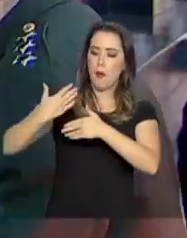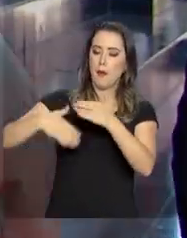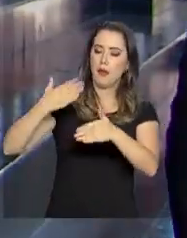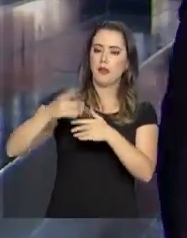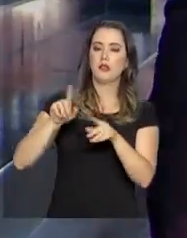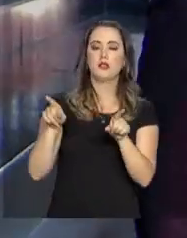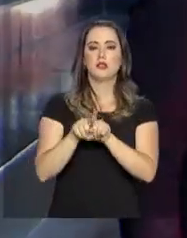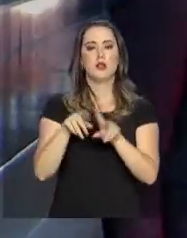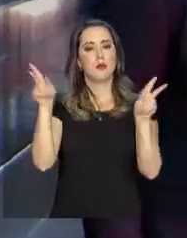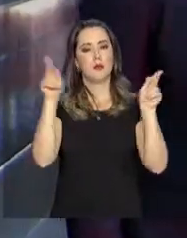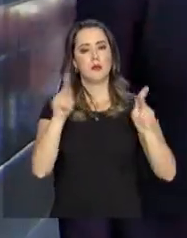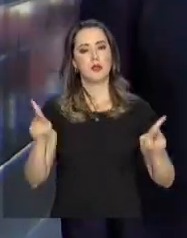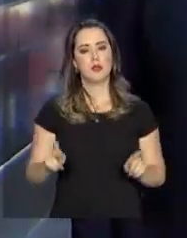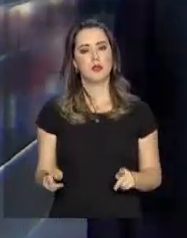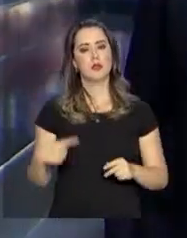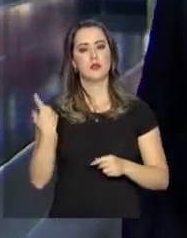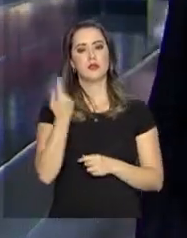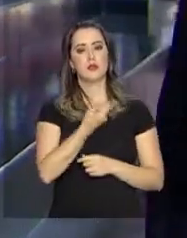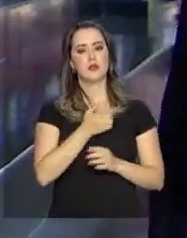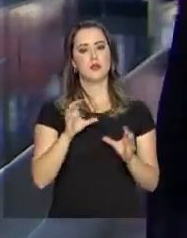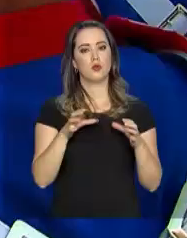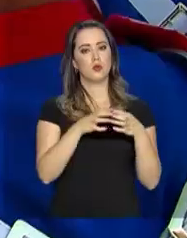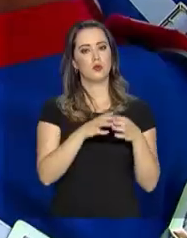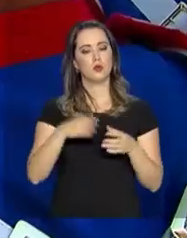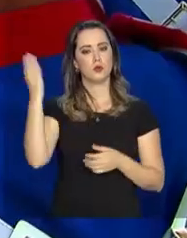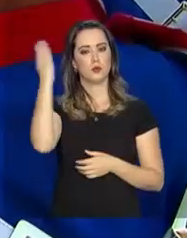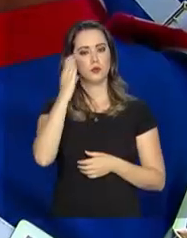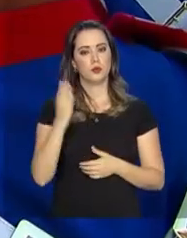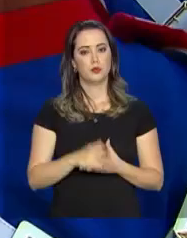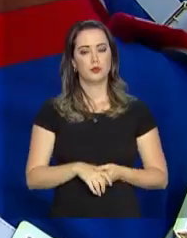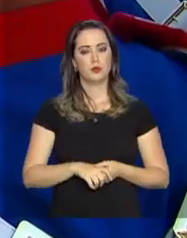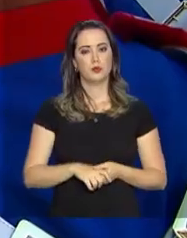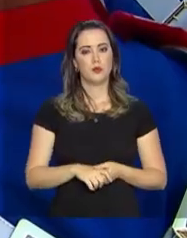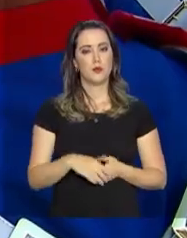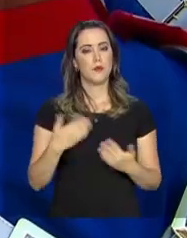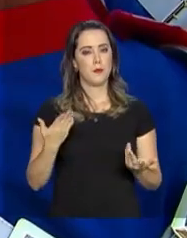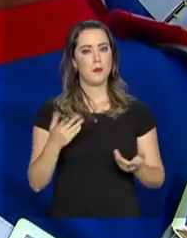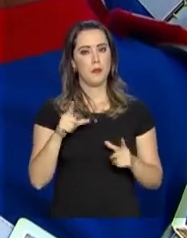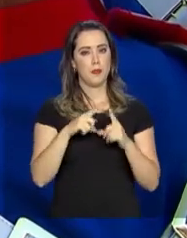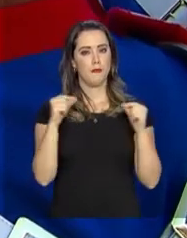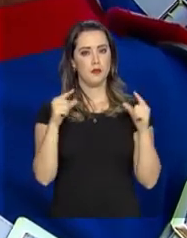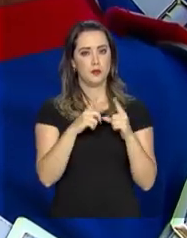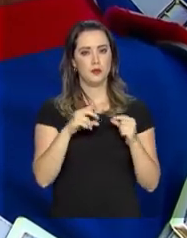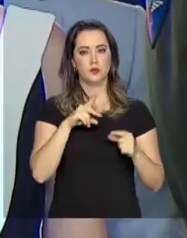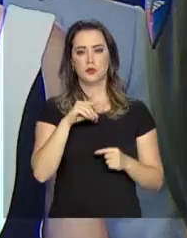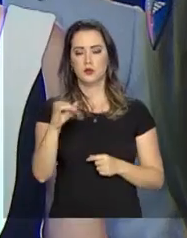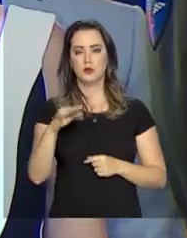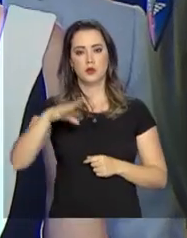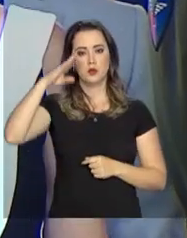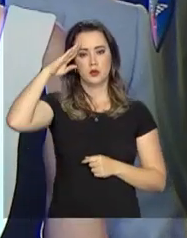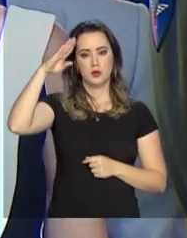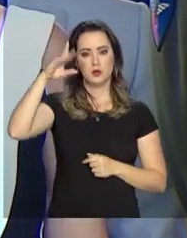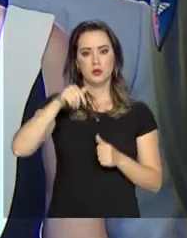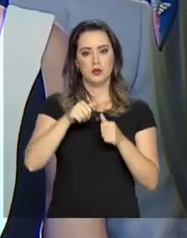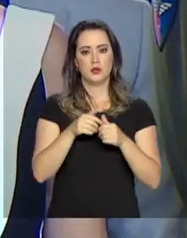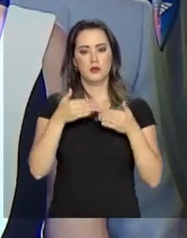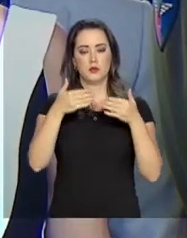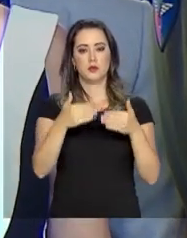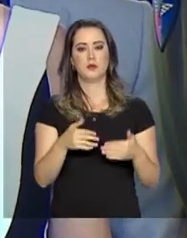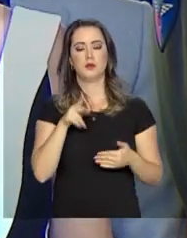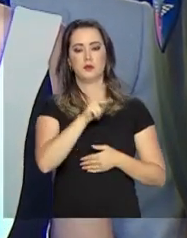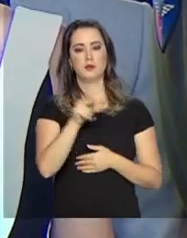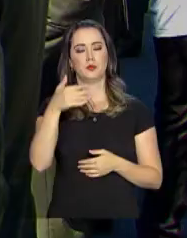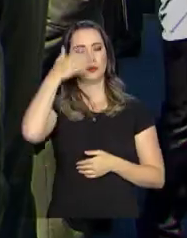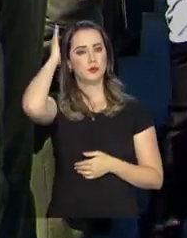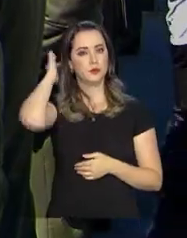pacificador da formação da nossa nacionalidade. Em Brasília, na comemoração ao Dia do Soldado, que contou com a presença do presidente